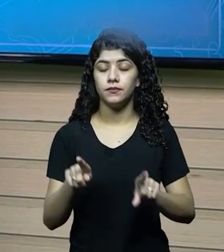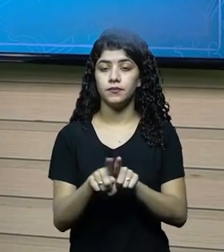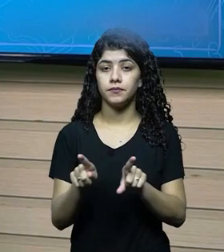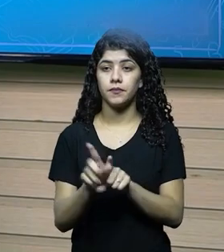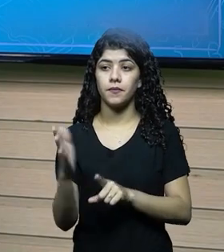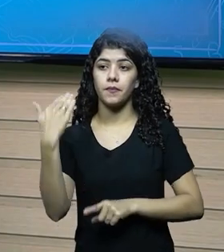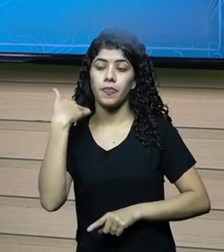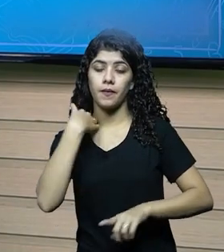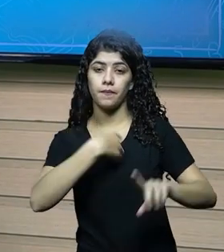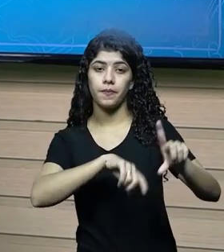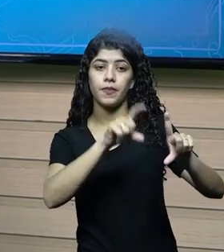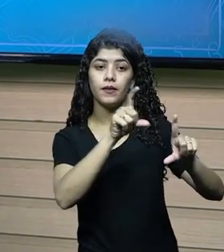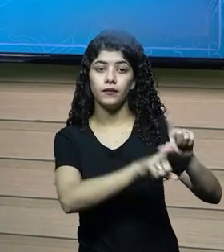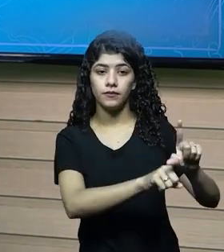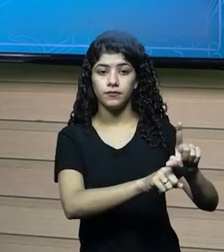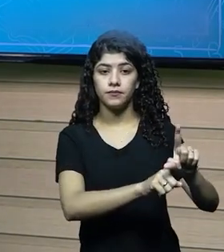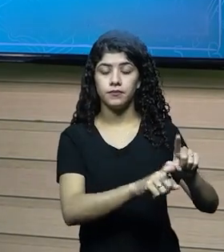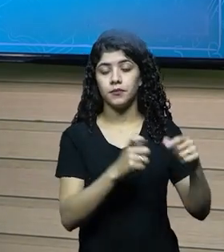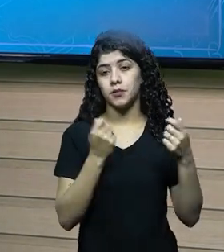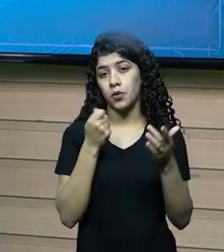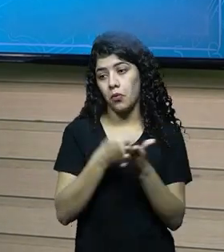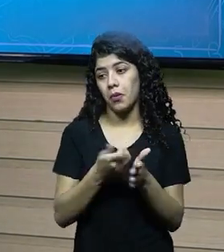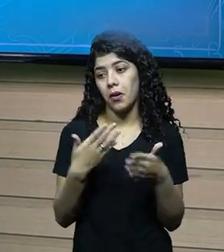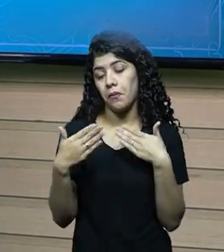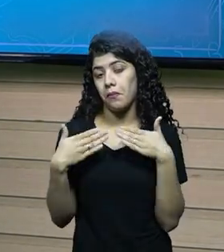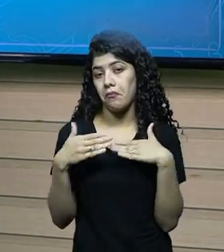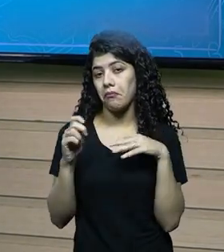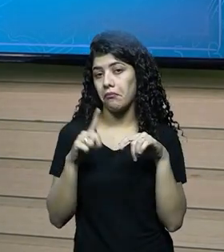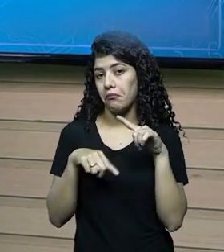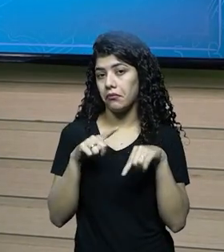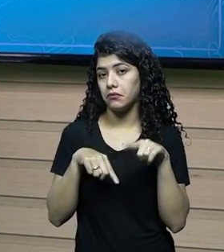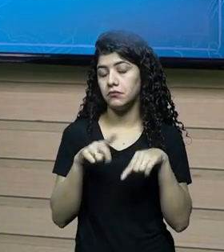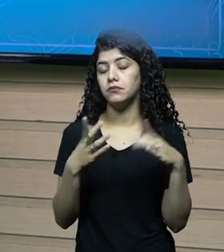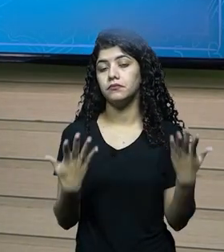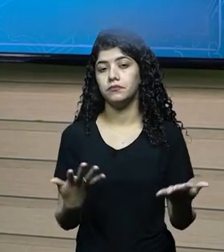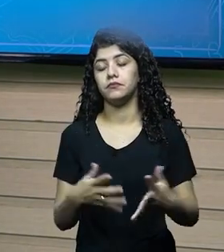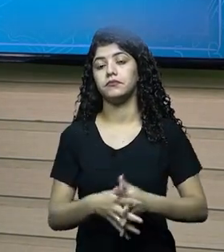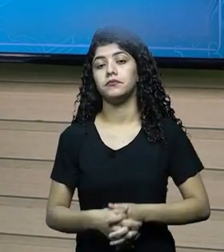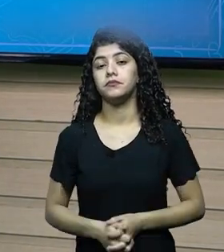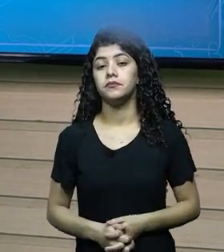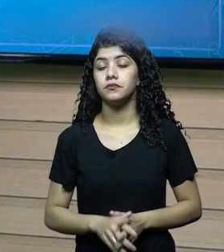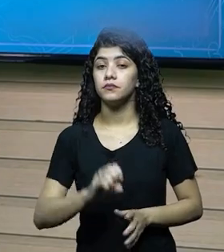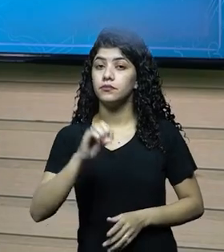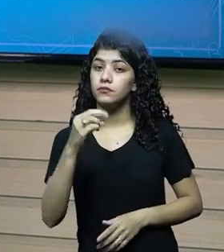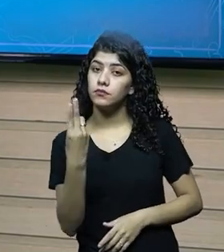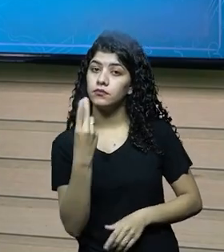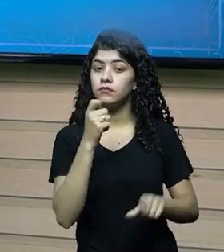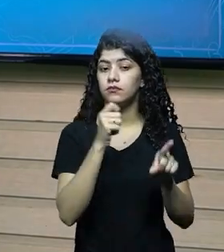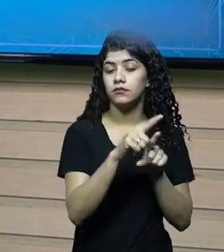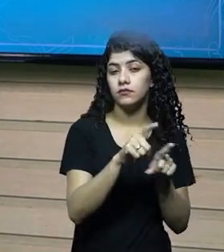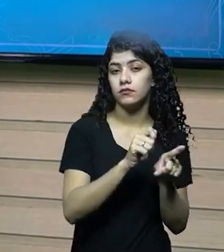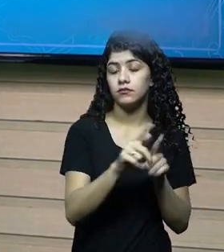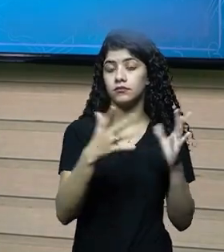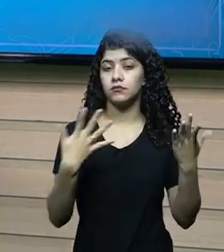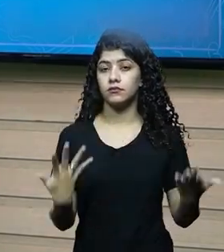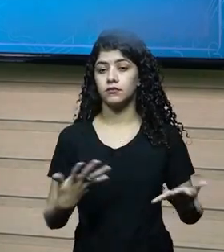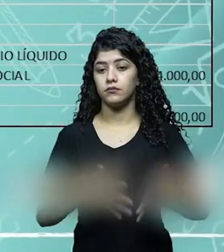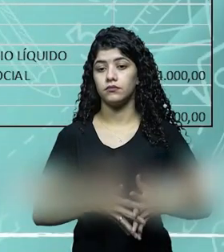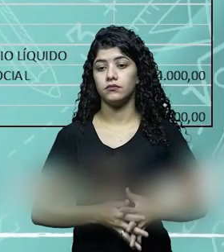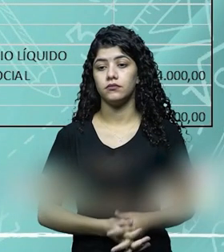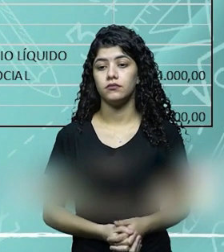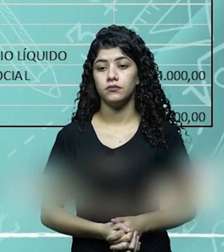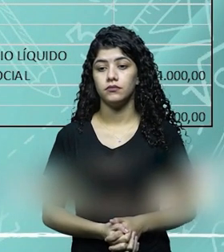banco, um financiamento para poder comprar algum ativo. Certo? Ou para alocar em algum ativo. Então,